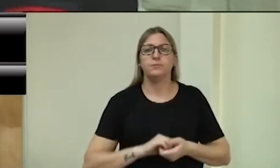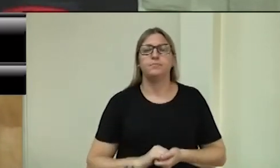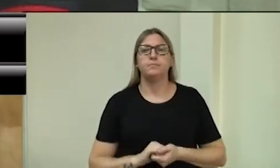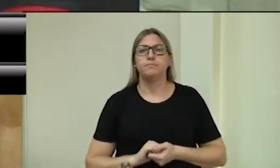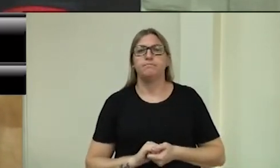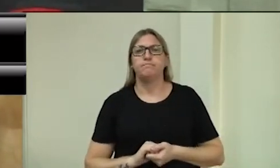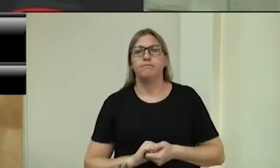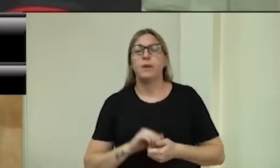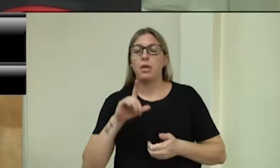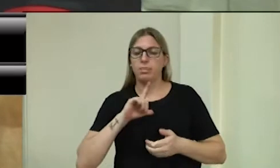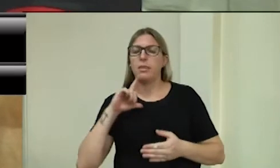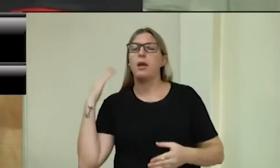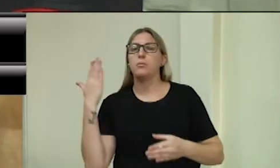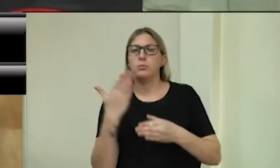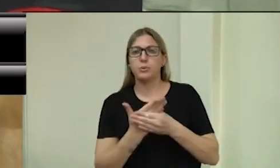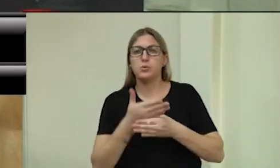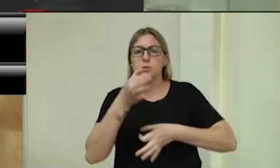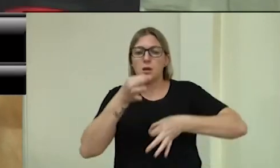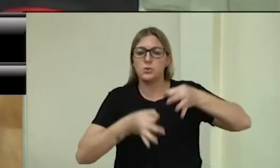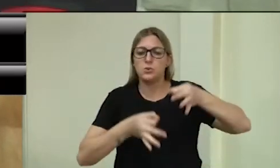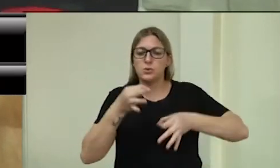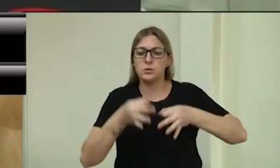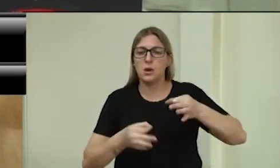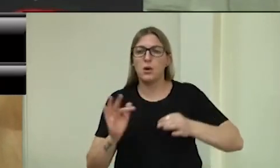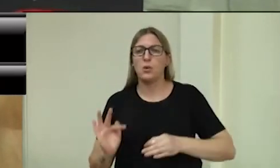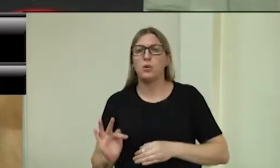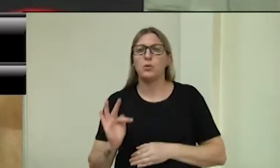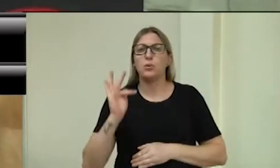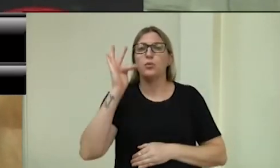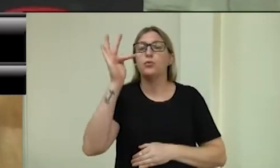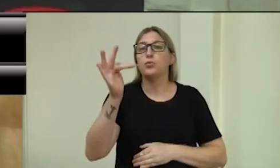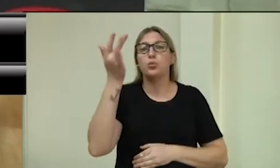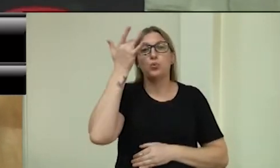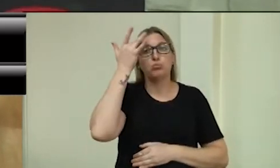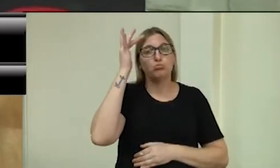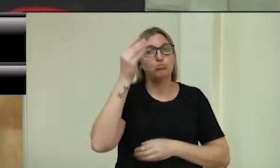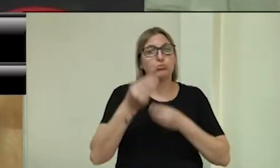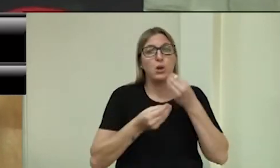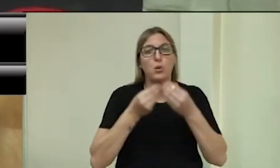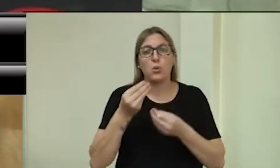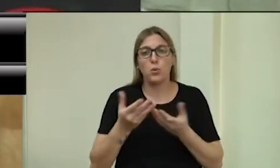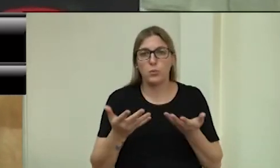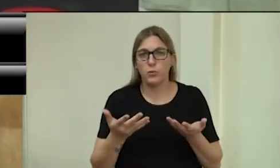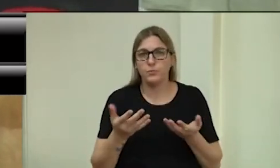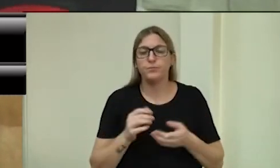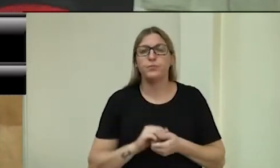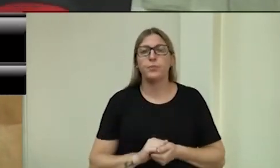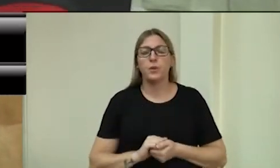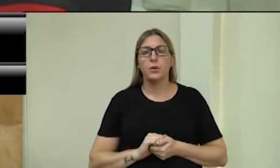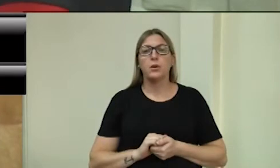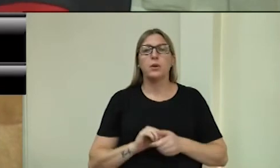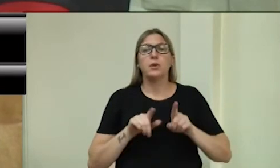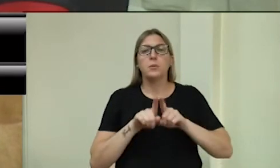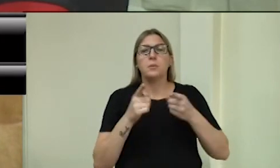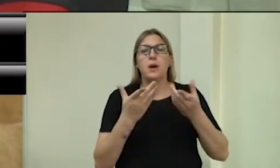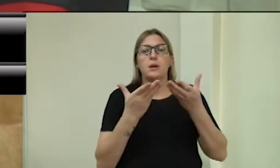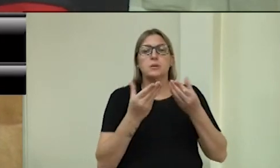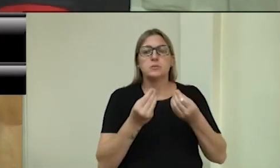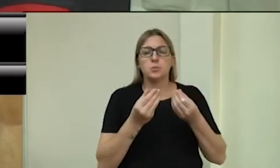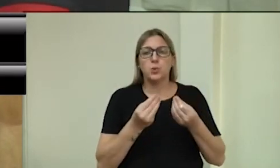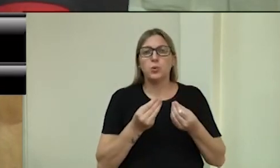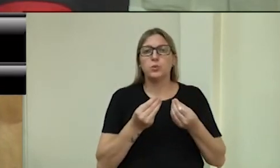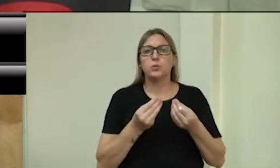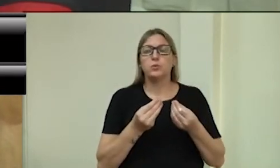da ação judicial e lá no futuro sabe-se lá o que a gente vai viver. O fato é que para muitos aquilo